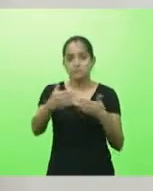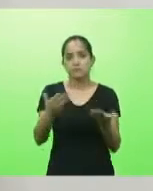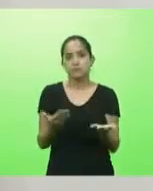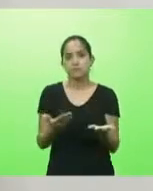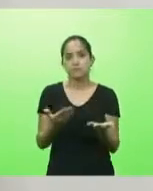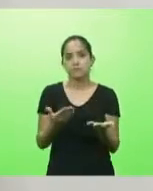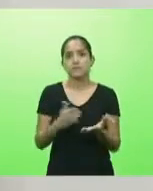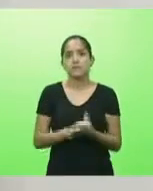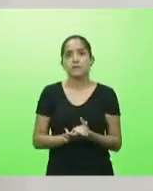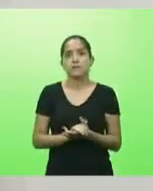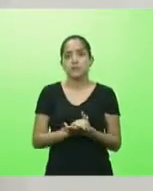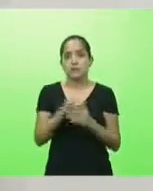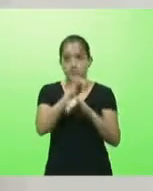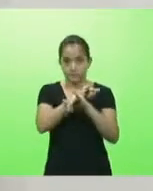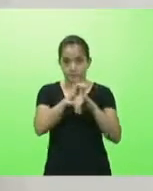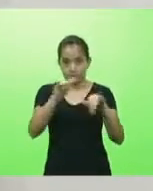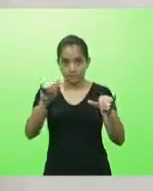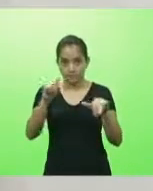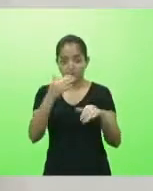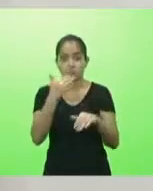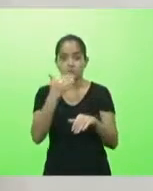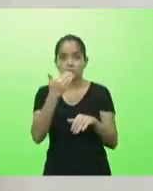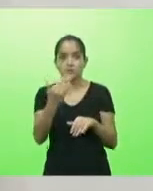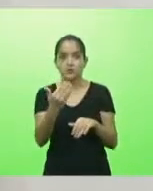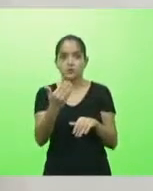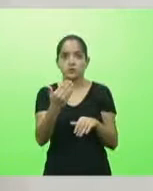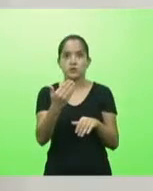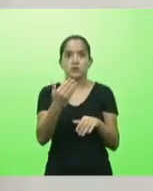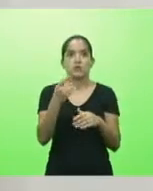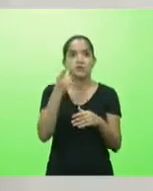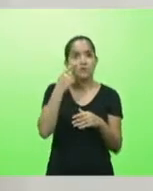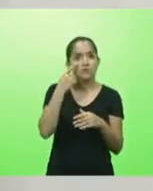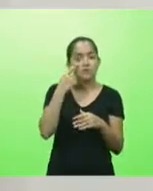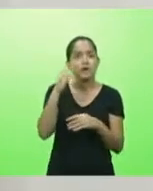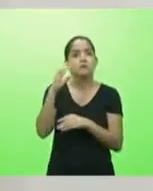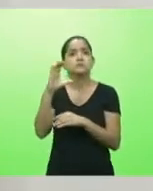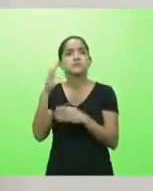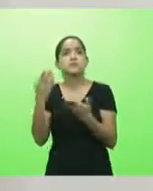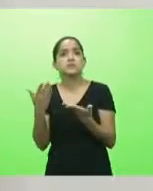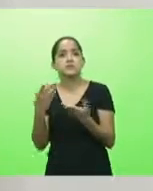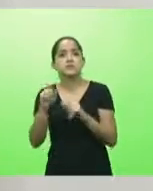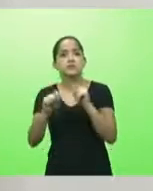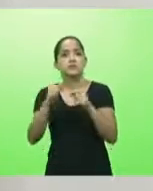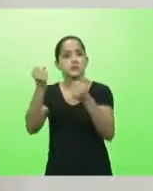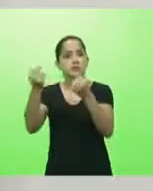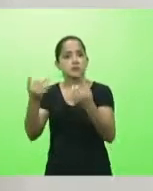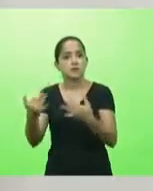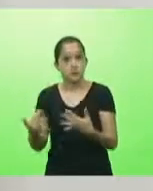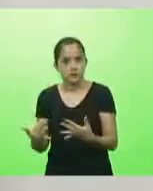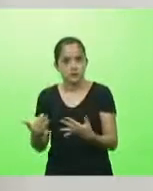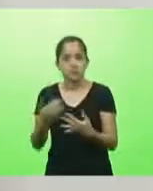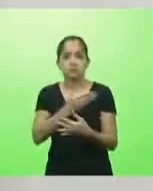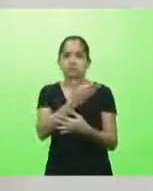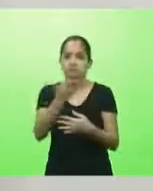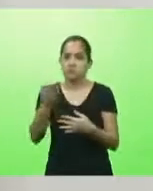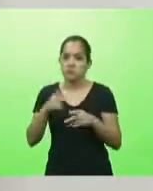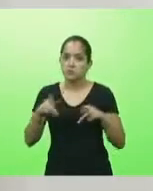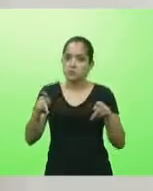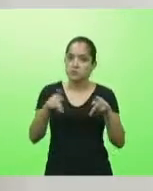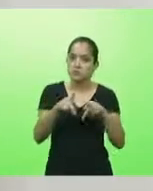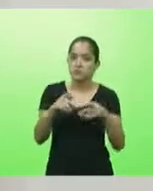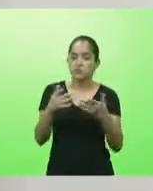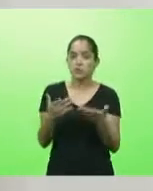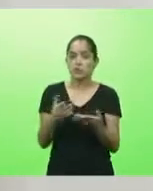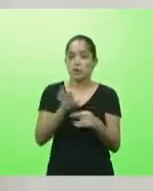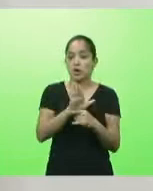aqui o meu recado e esse pedido. Vamos dar ouvido à ciência, governador, senhores promotores, vamos